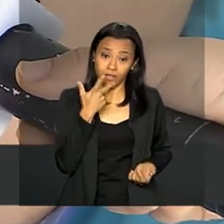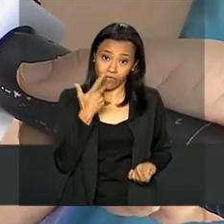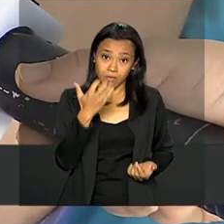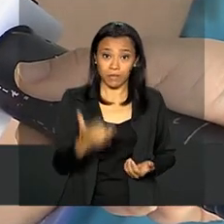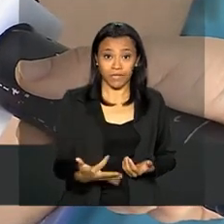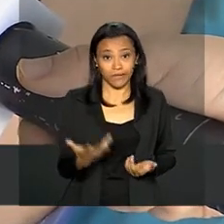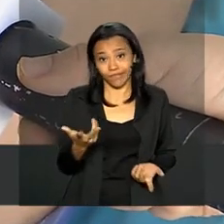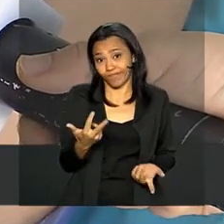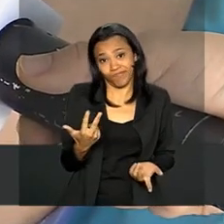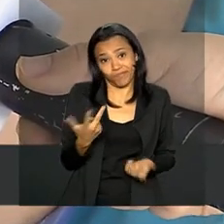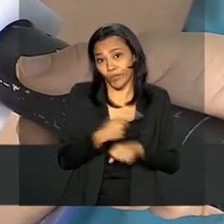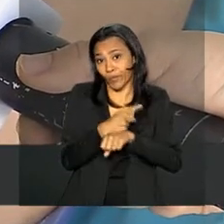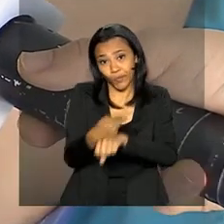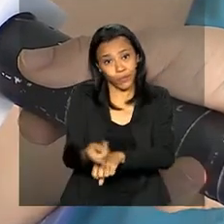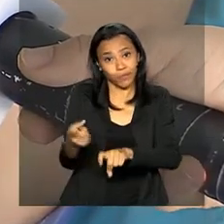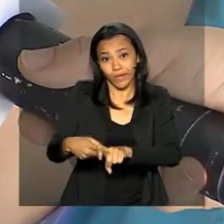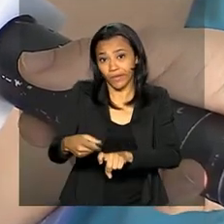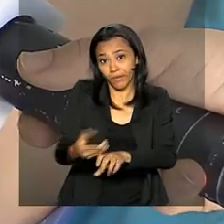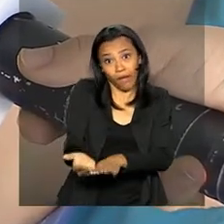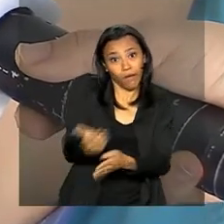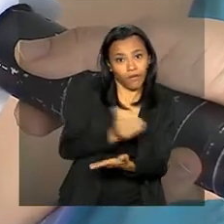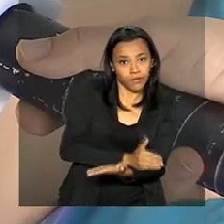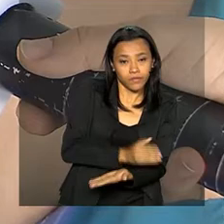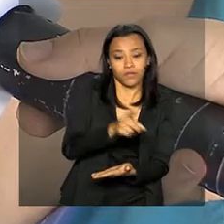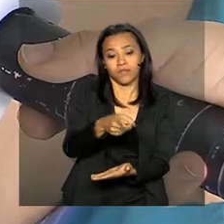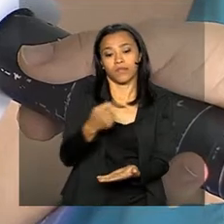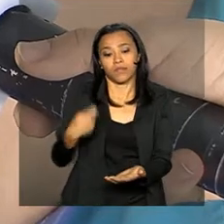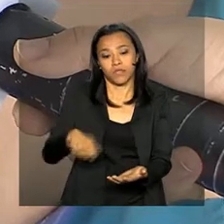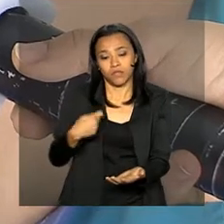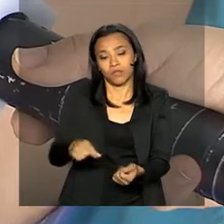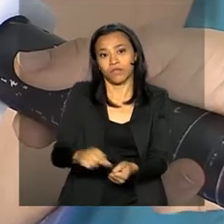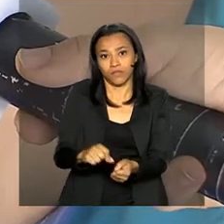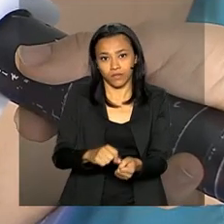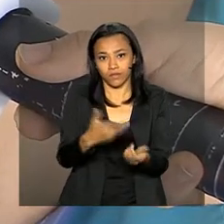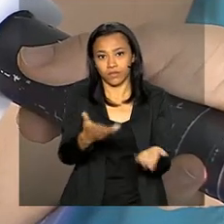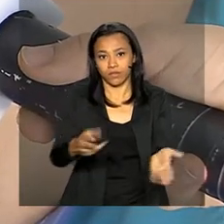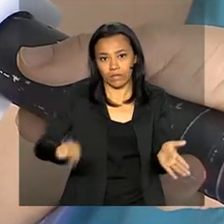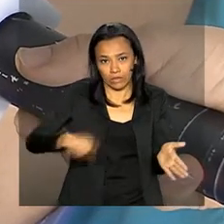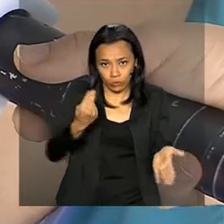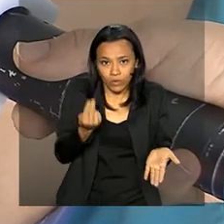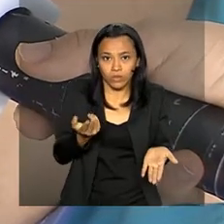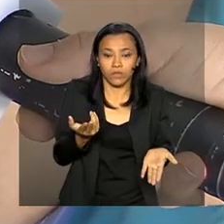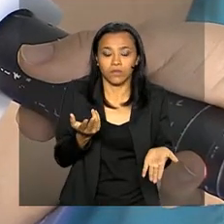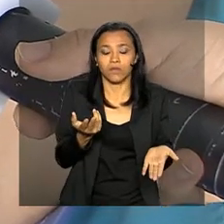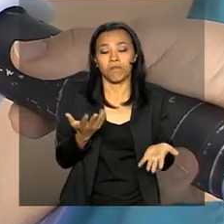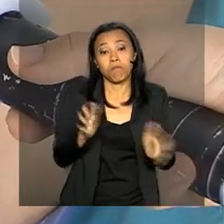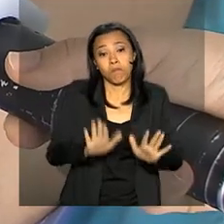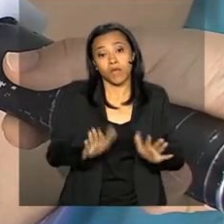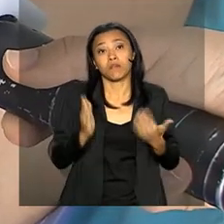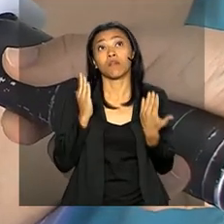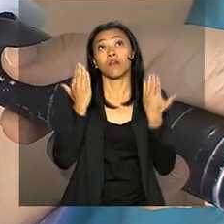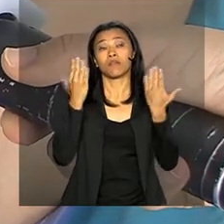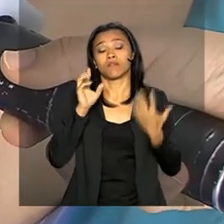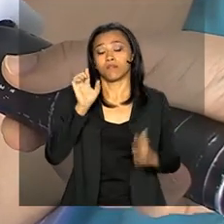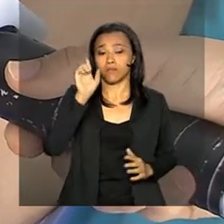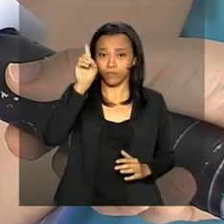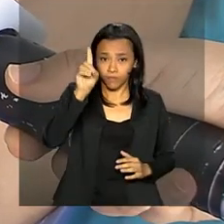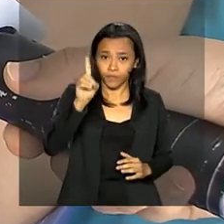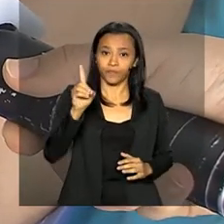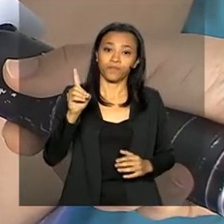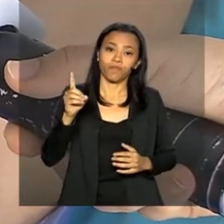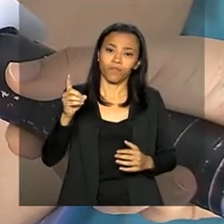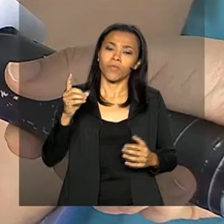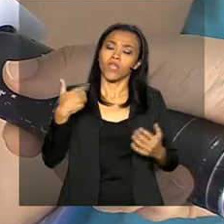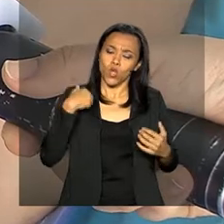Aí causou esse problema de mim, de cirurgia. Mas, graças a Deus, estou